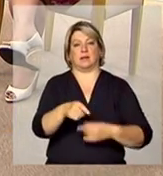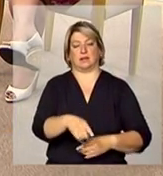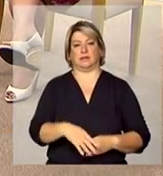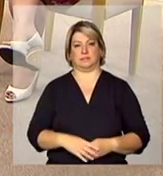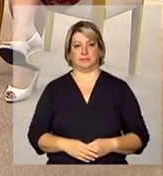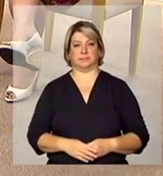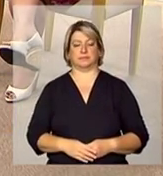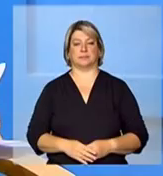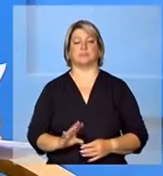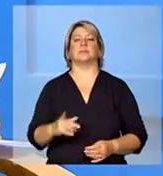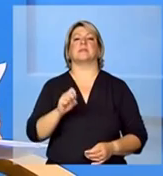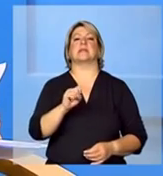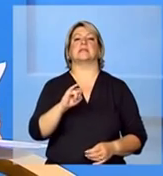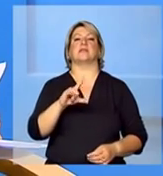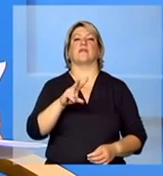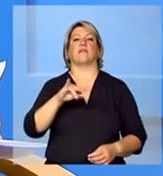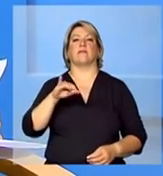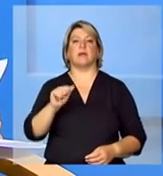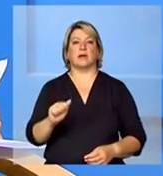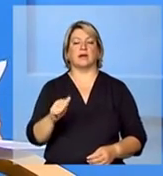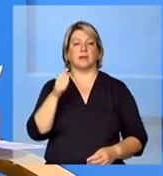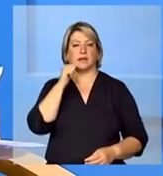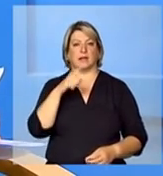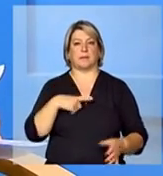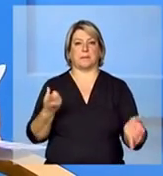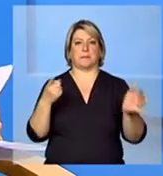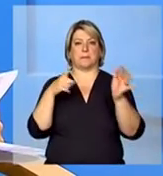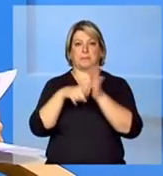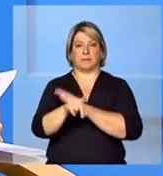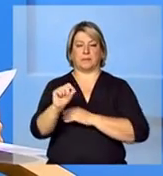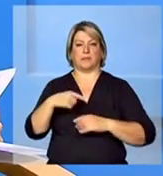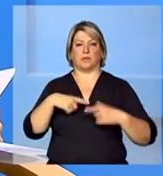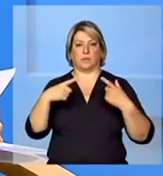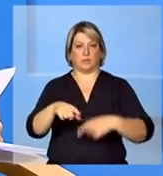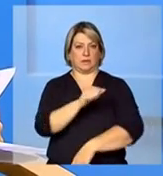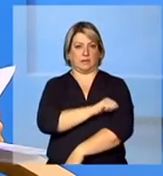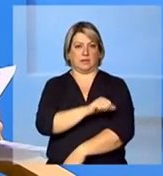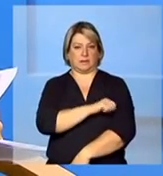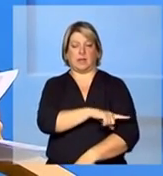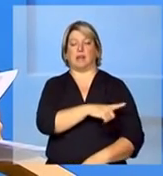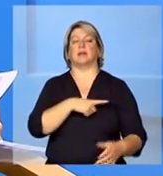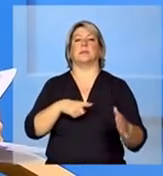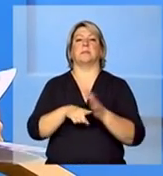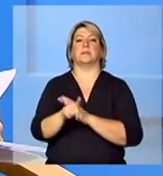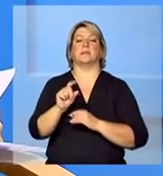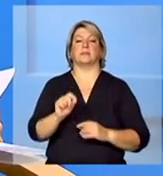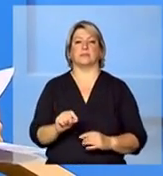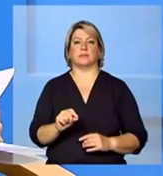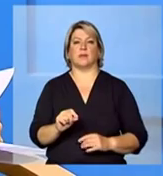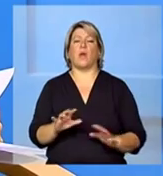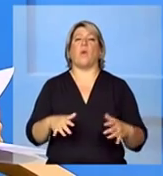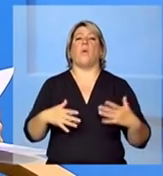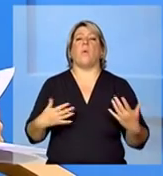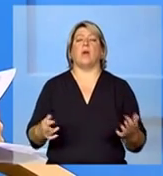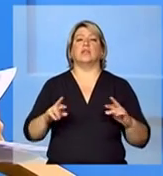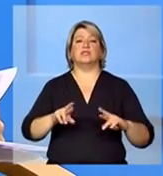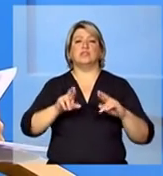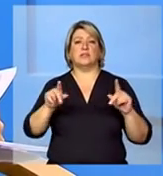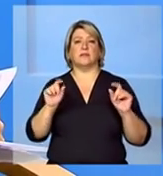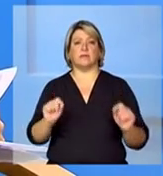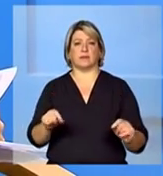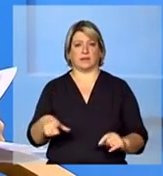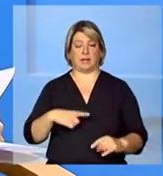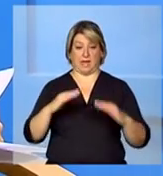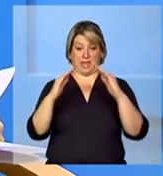perfeito a Silvia Paiva diretora do PSE de Mesquita no Rio de Janeiro ela pergunta assim qual é a diferença da residência